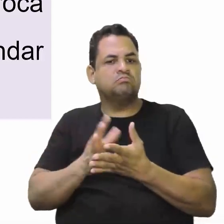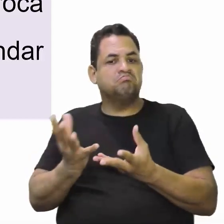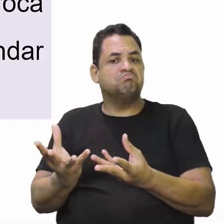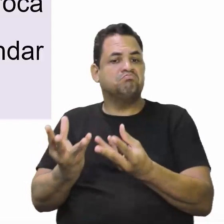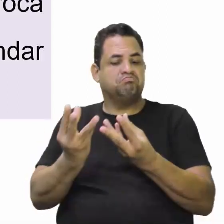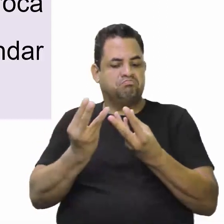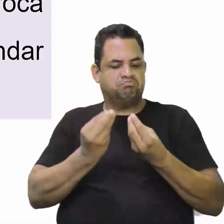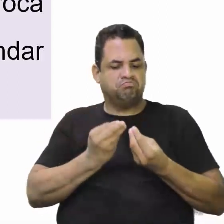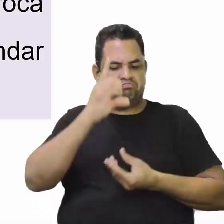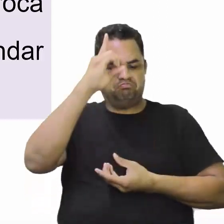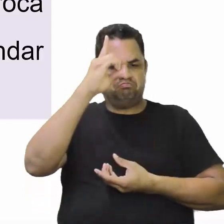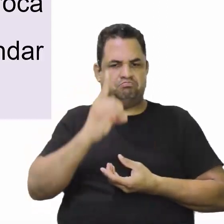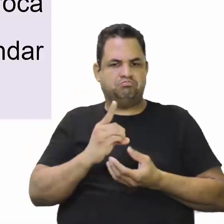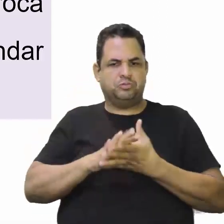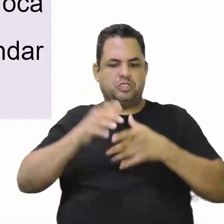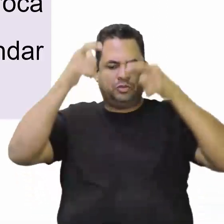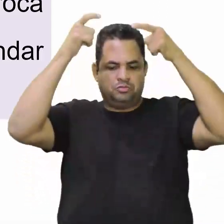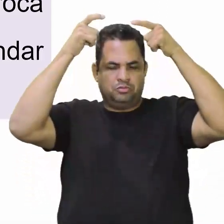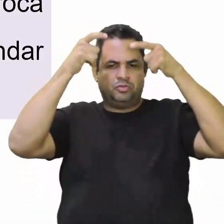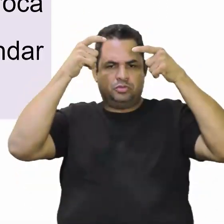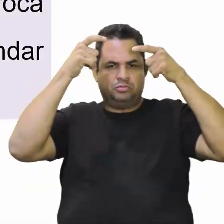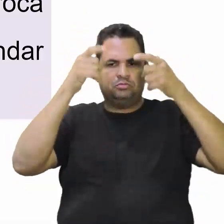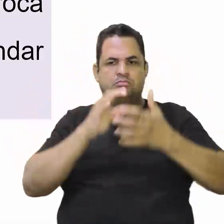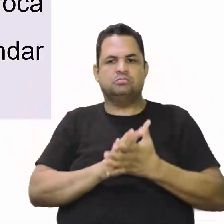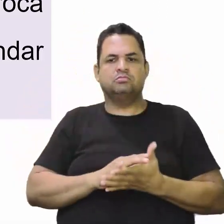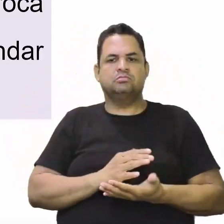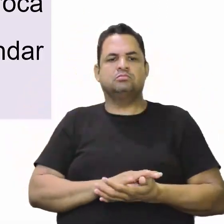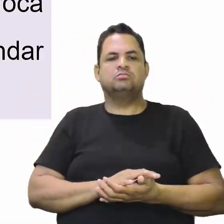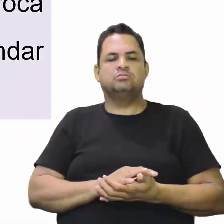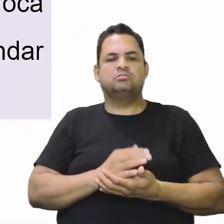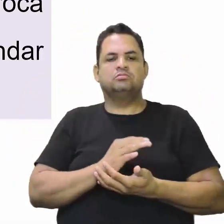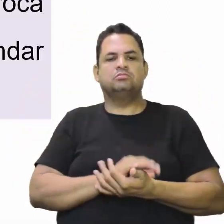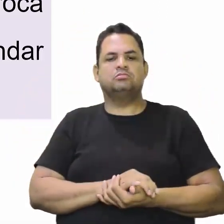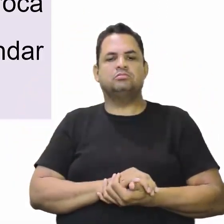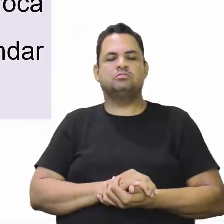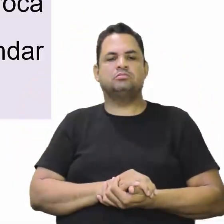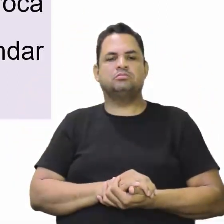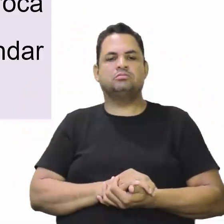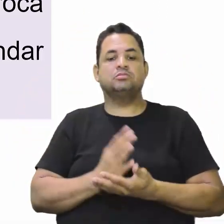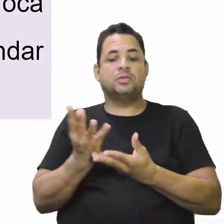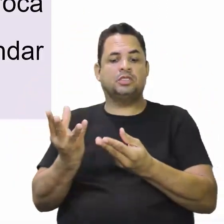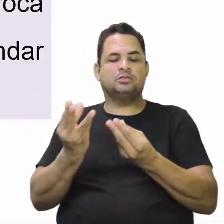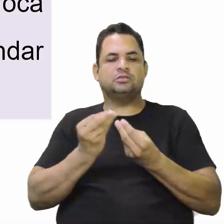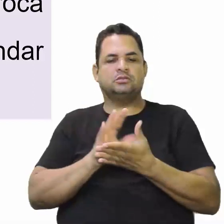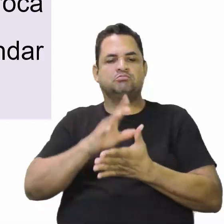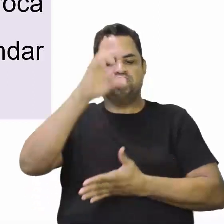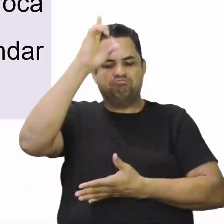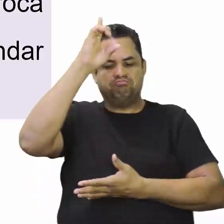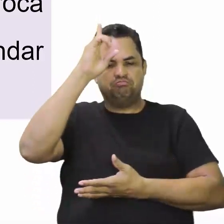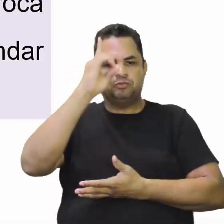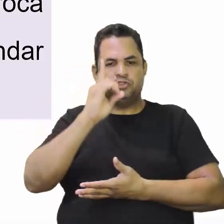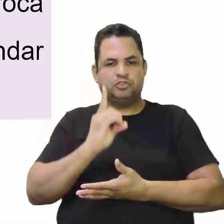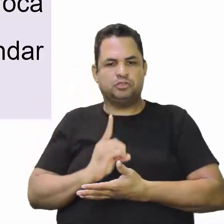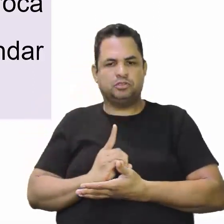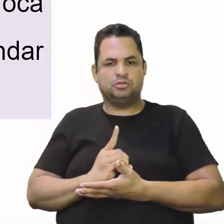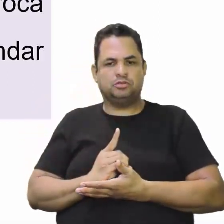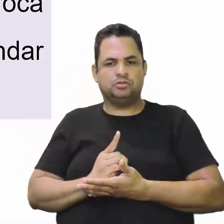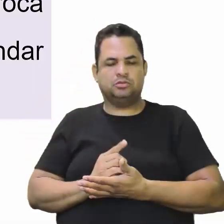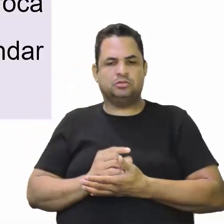recebiam o direito da coroa. Está vendo aqui? Eles recebem o direito da coroa, então eles são